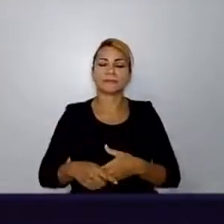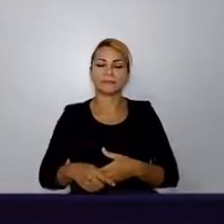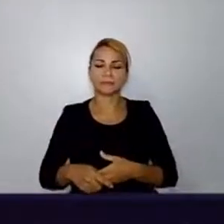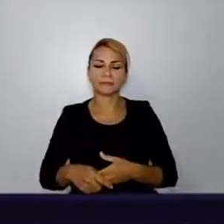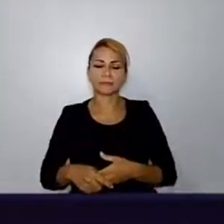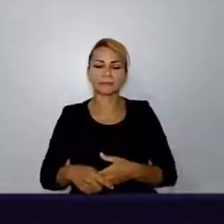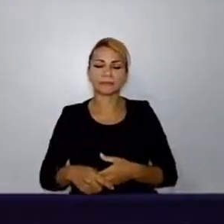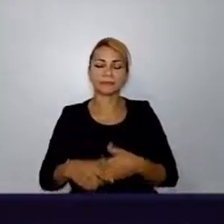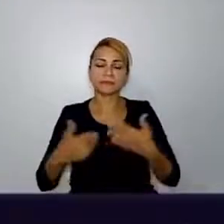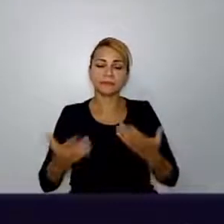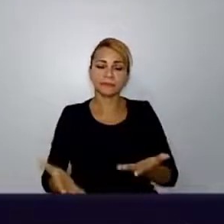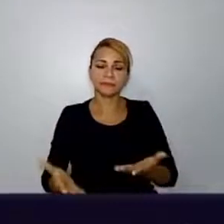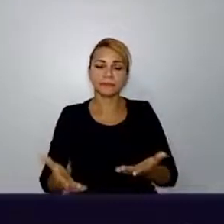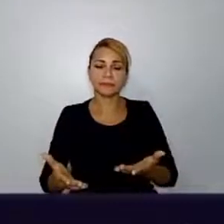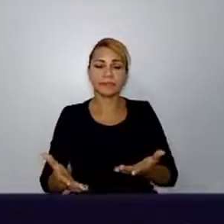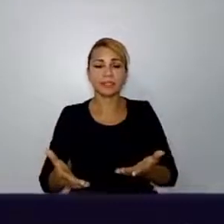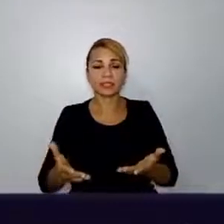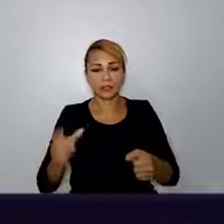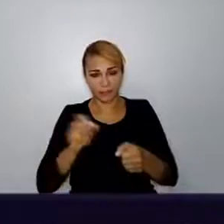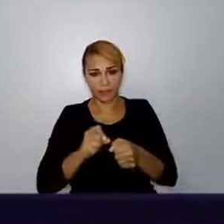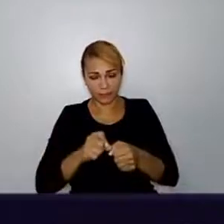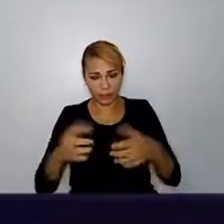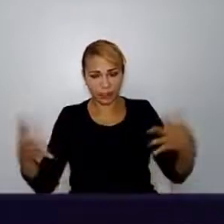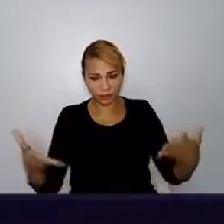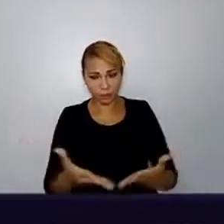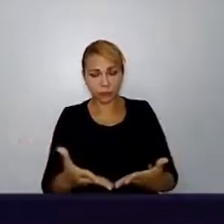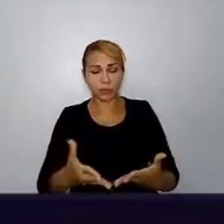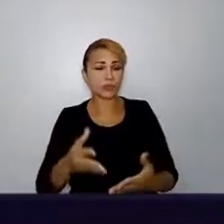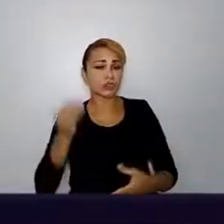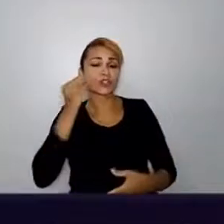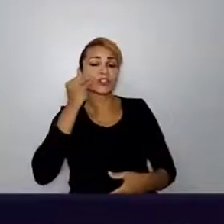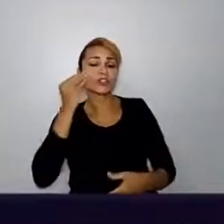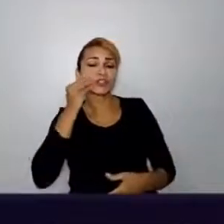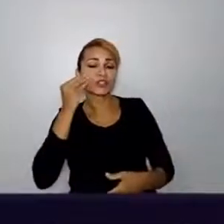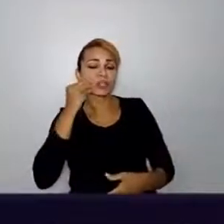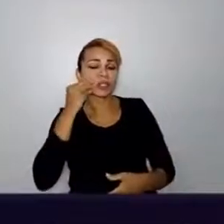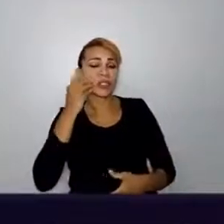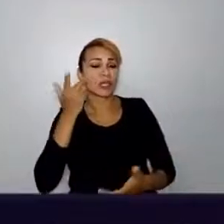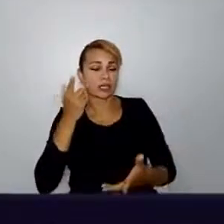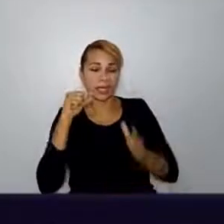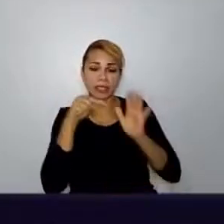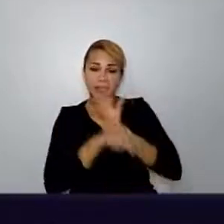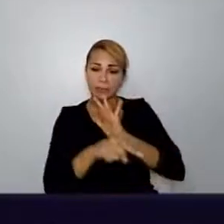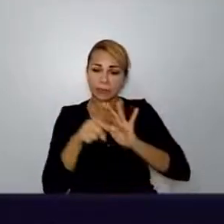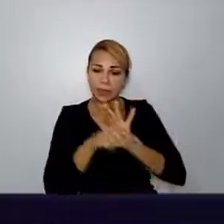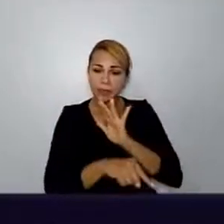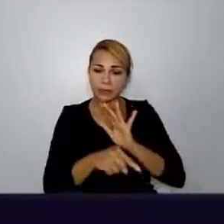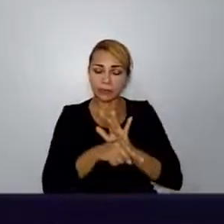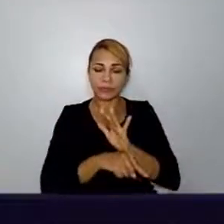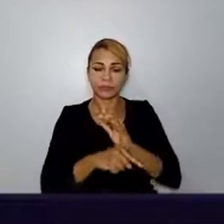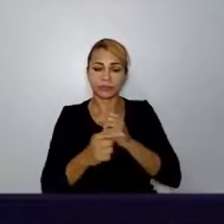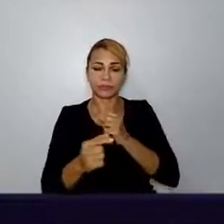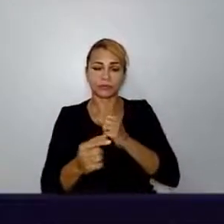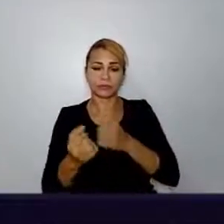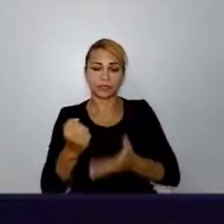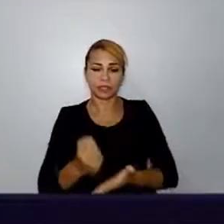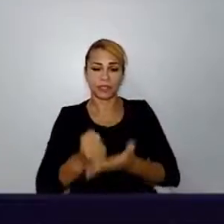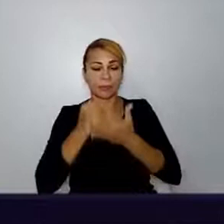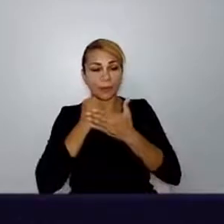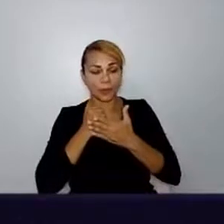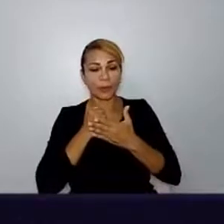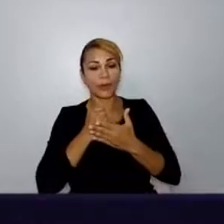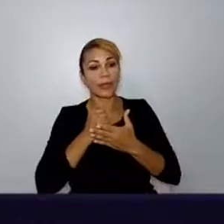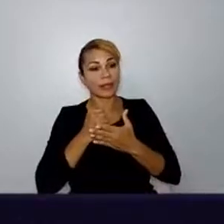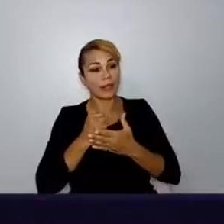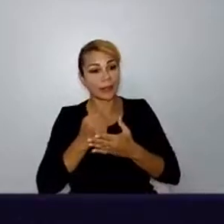Então, assim, o que eu faço hoje, é tentar usar das perguntas de suporte, para validar o que as pessoas, que as pessoas